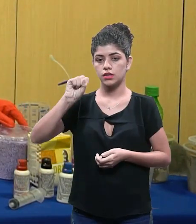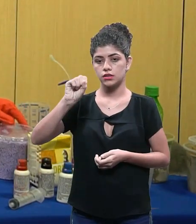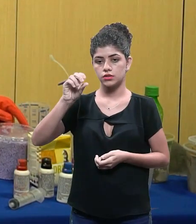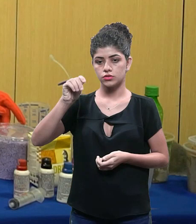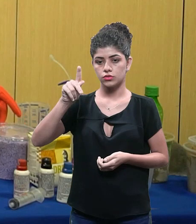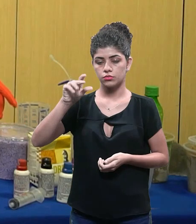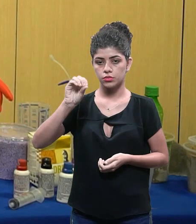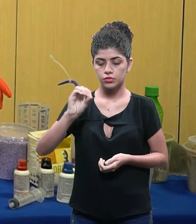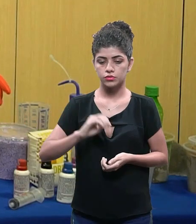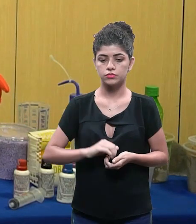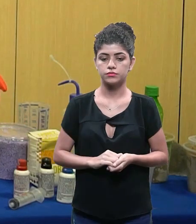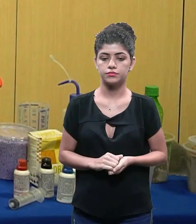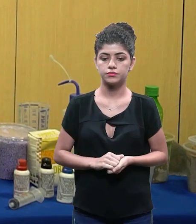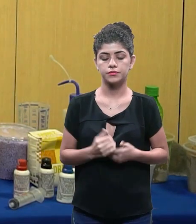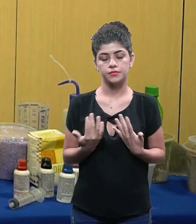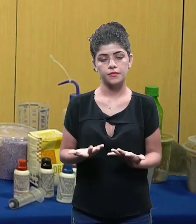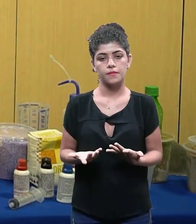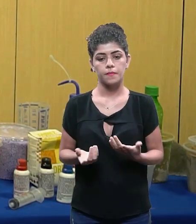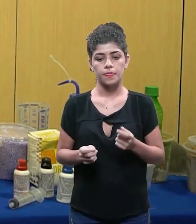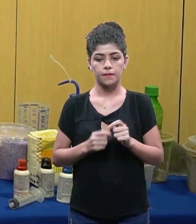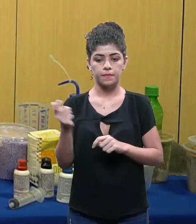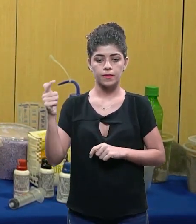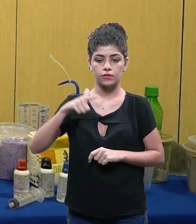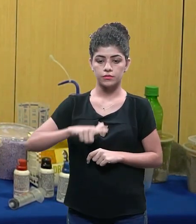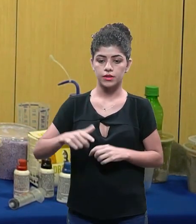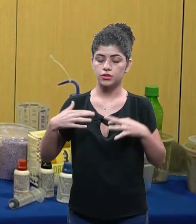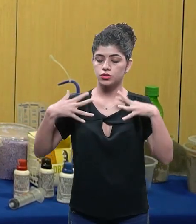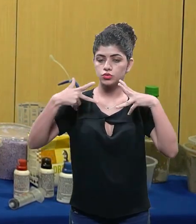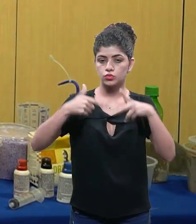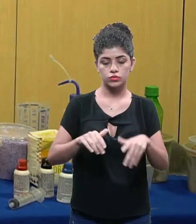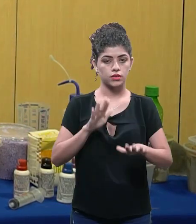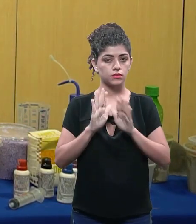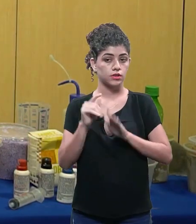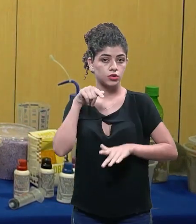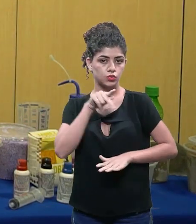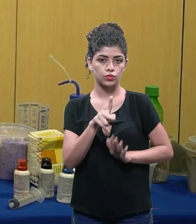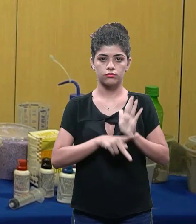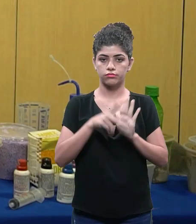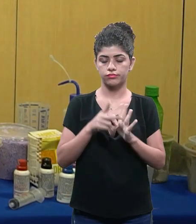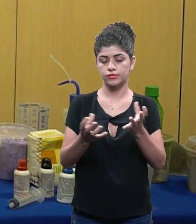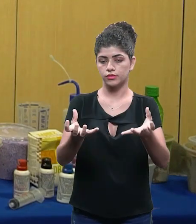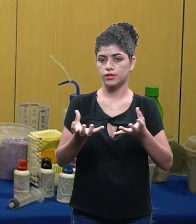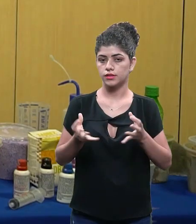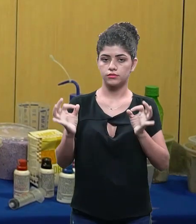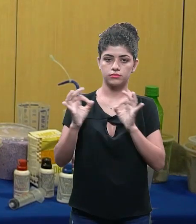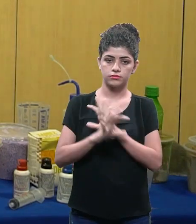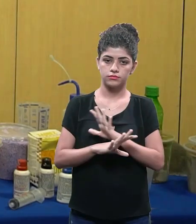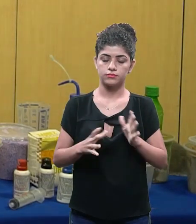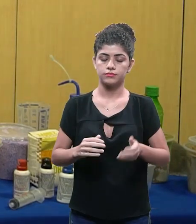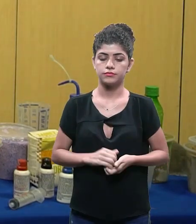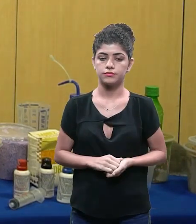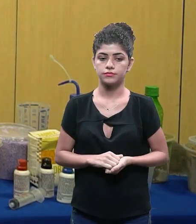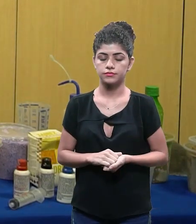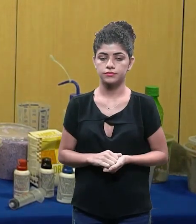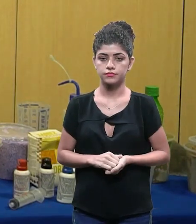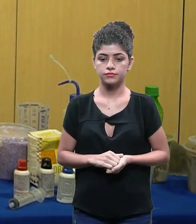botar serragem de madeira, certo? Então, de novo, tudo depende da tua programação como necessidade